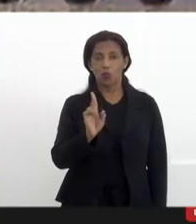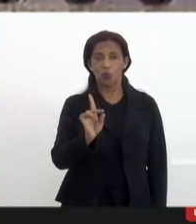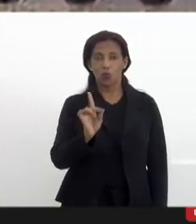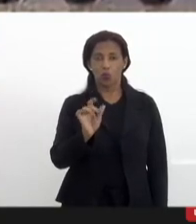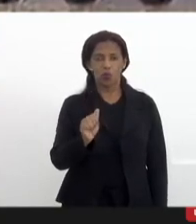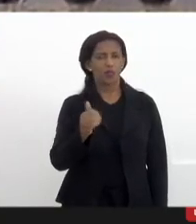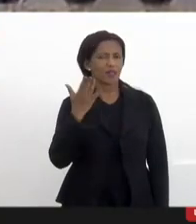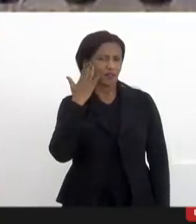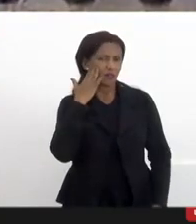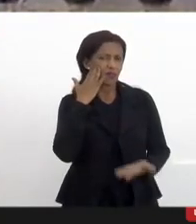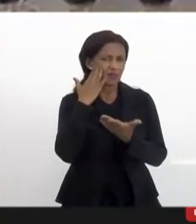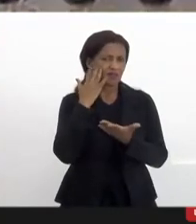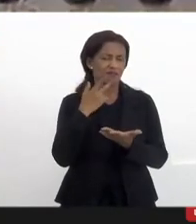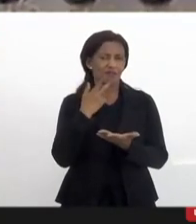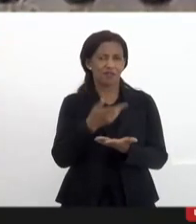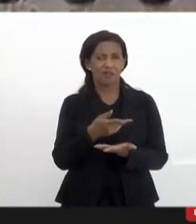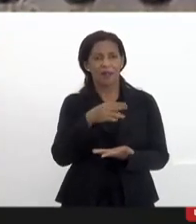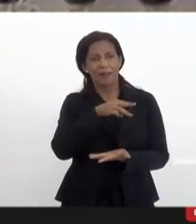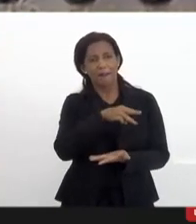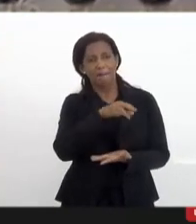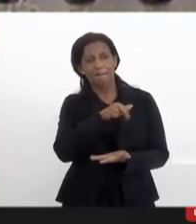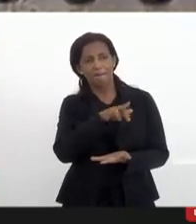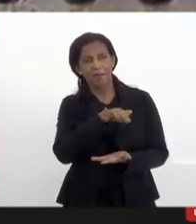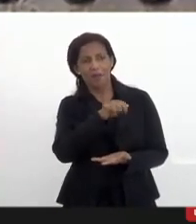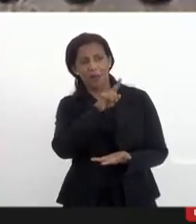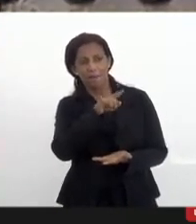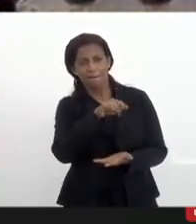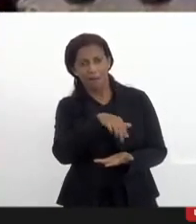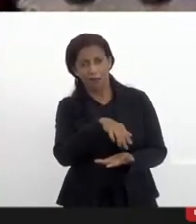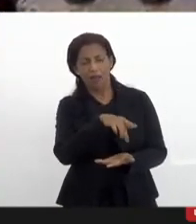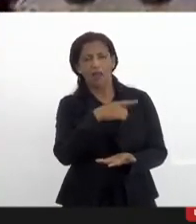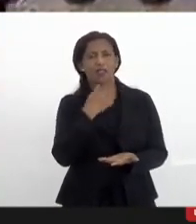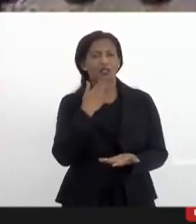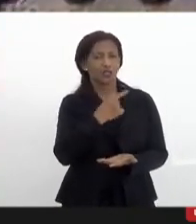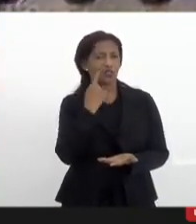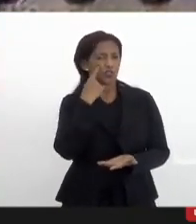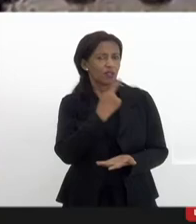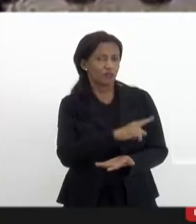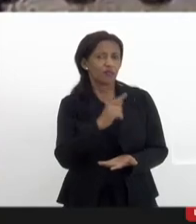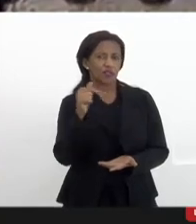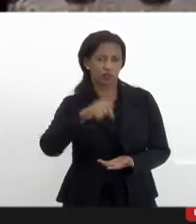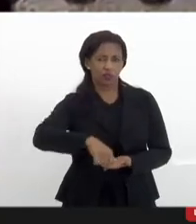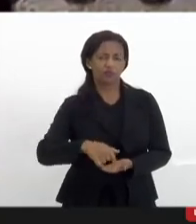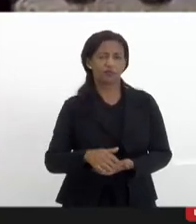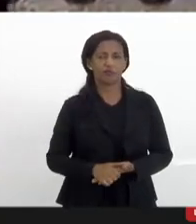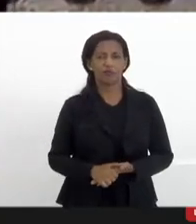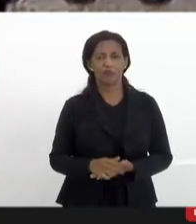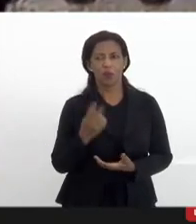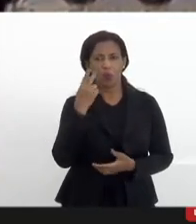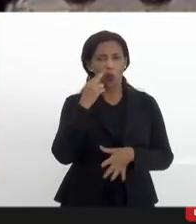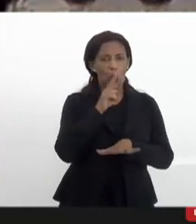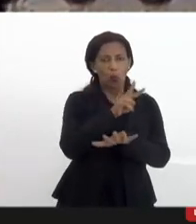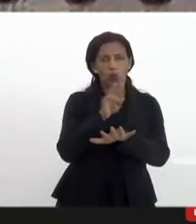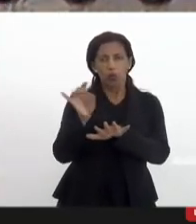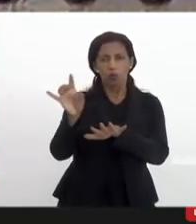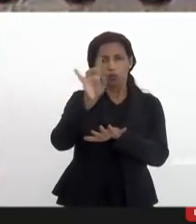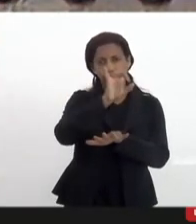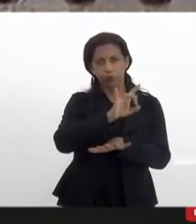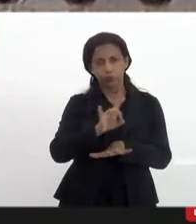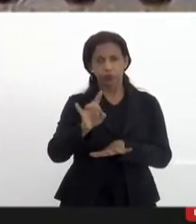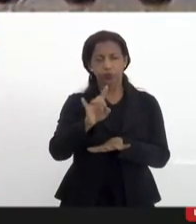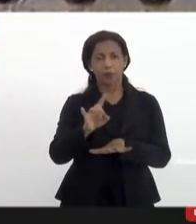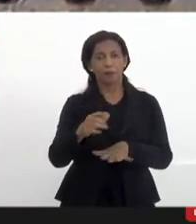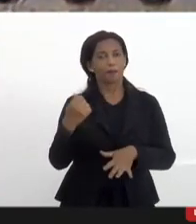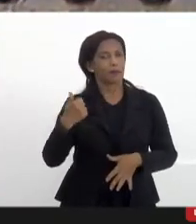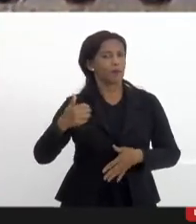sei que o Evandro vai falar e o Miramar eu já tinha visto aqui olhando todo mundo nas páginas primeiro